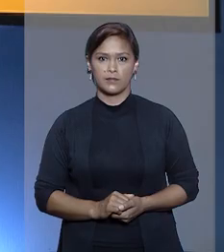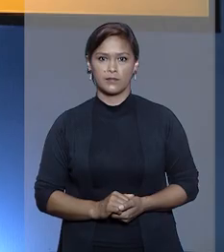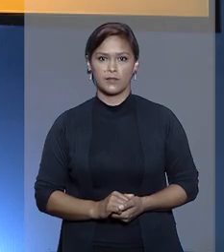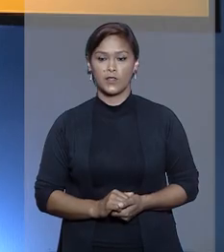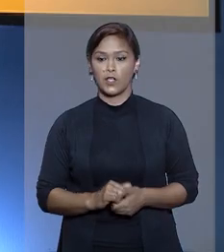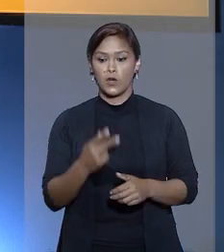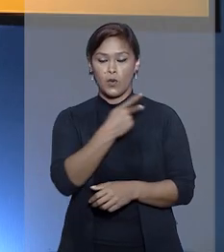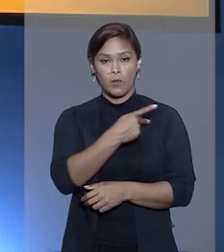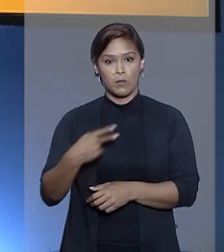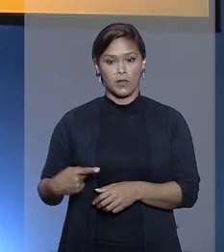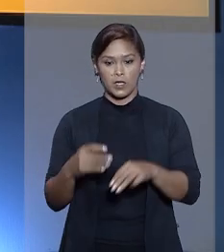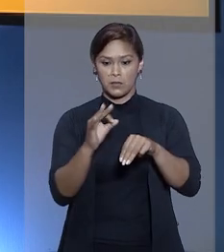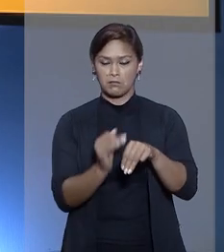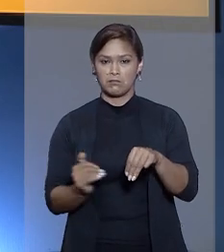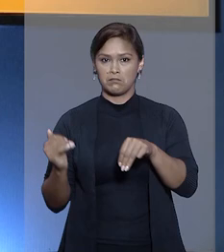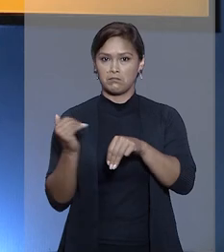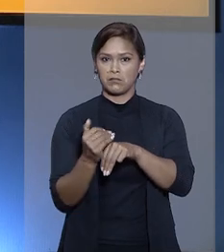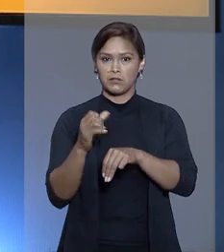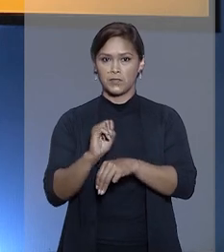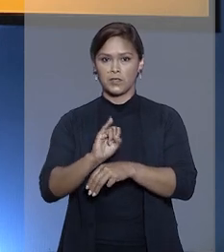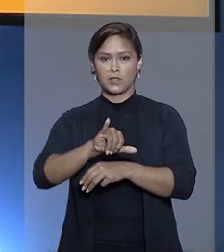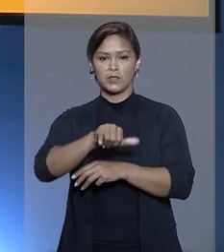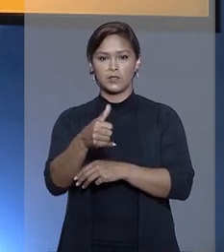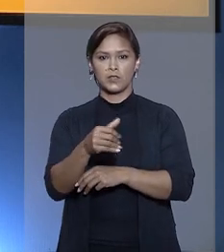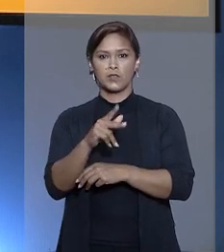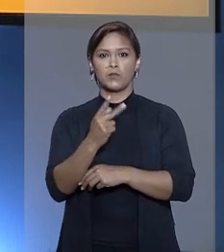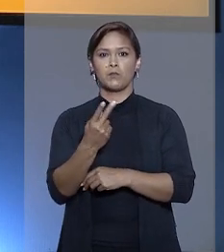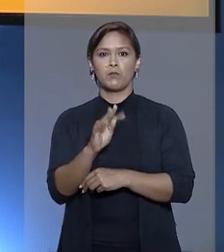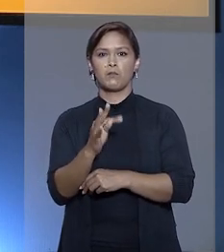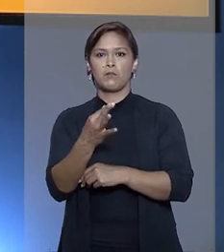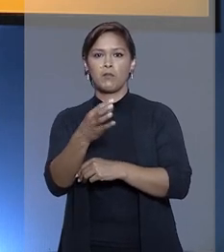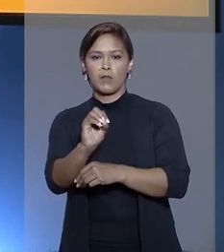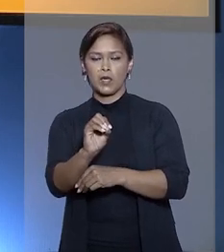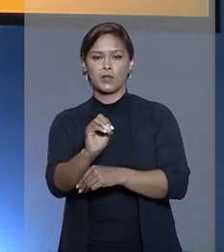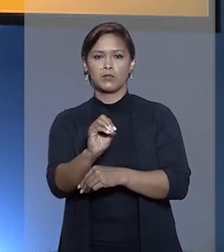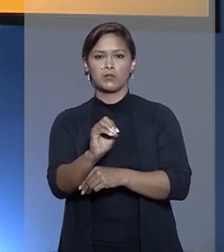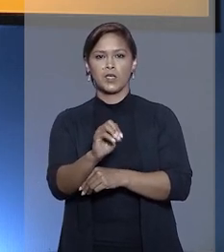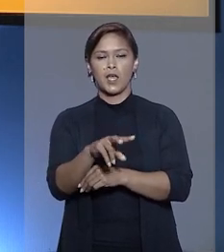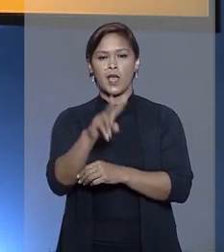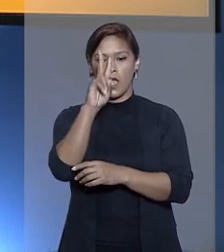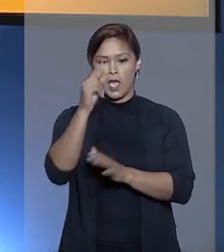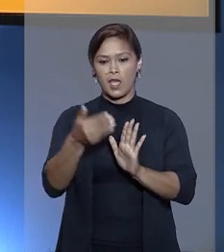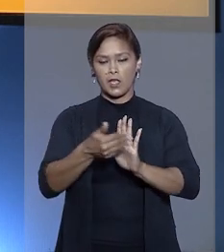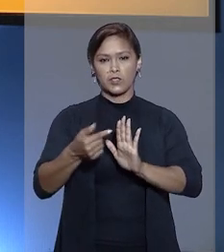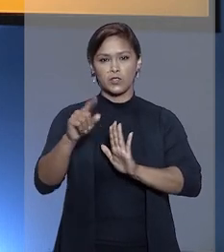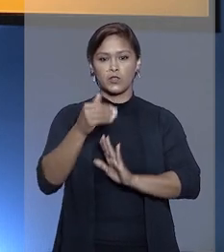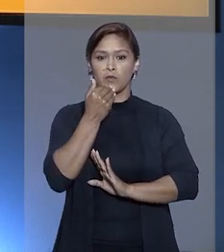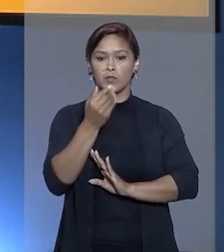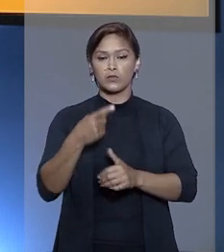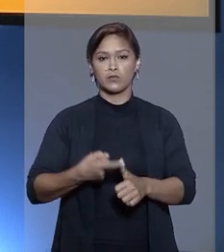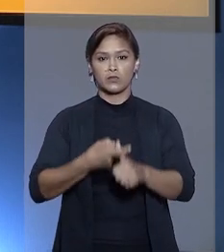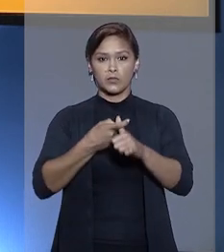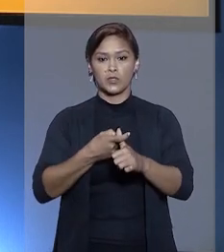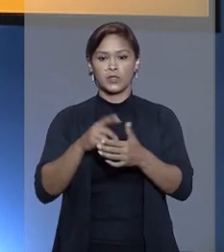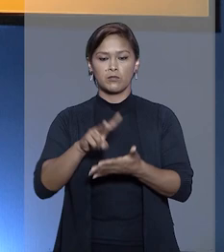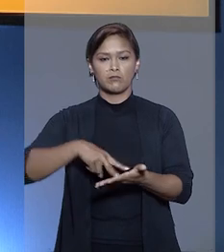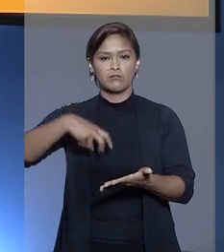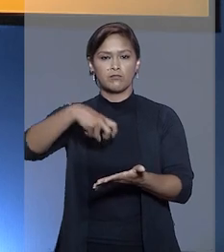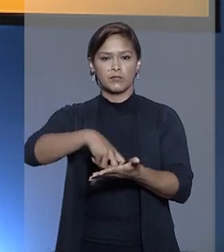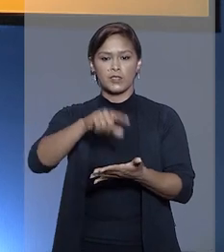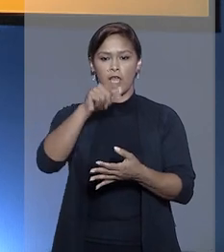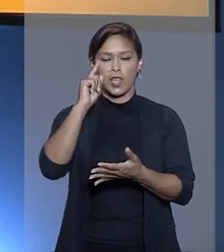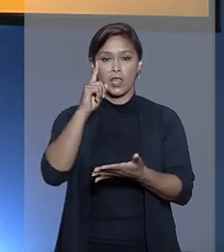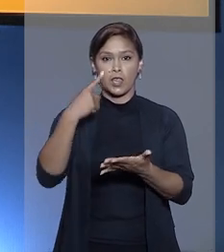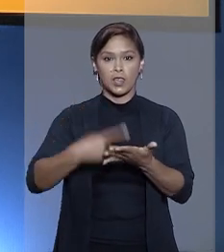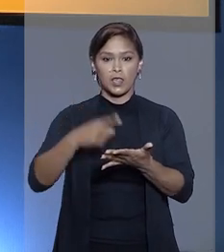O presidente do Superior Tribunal de Justiça, ministro Humberto Martins, extinguiu o pedido de suspensão da sentença